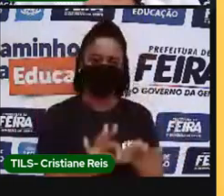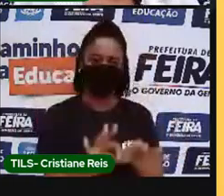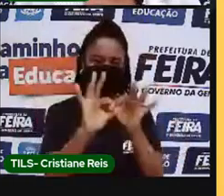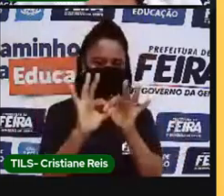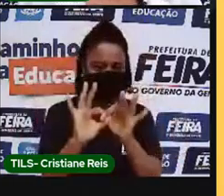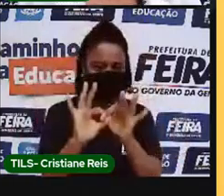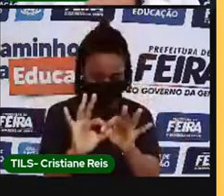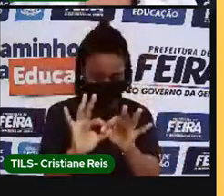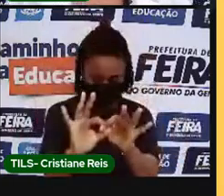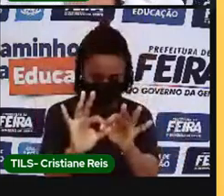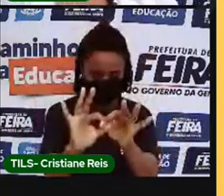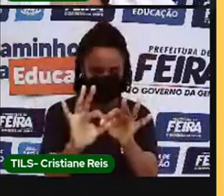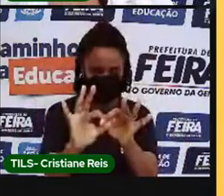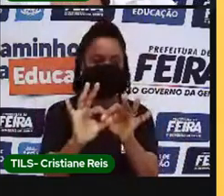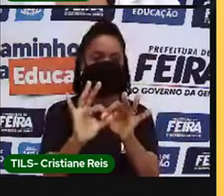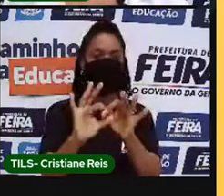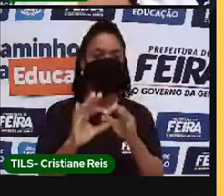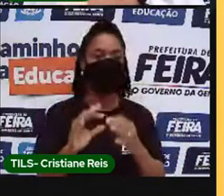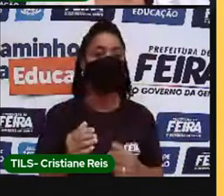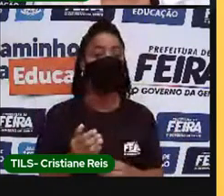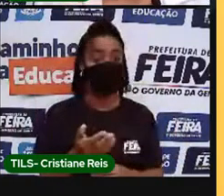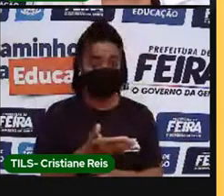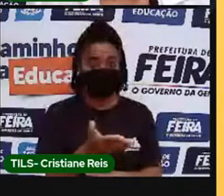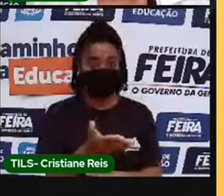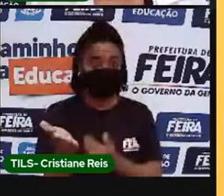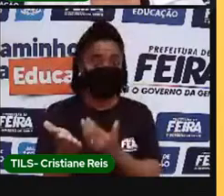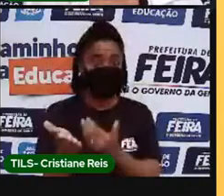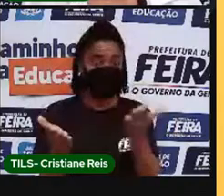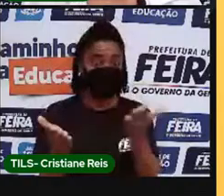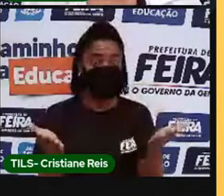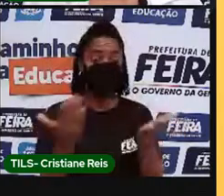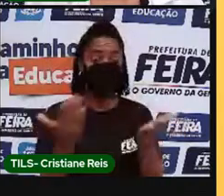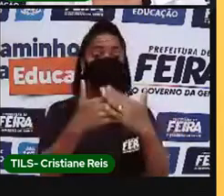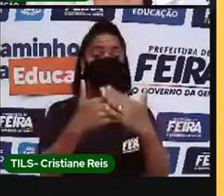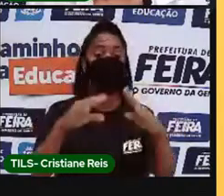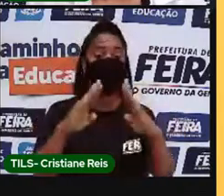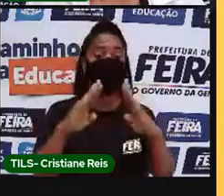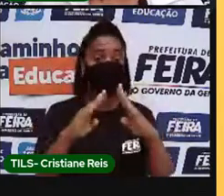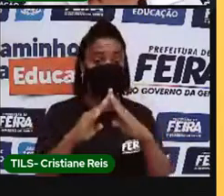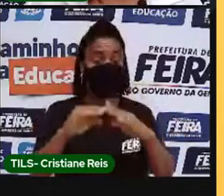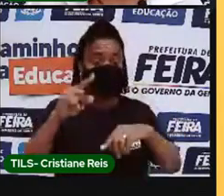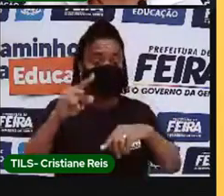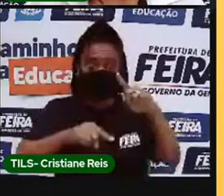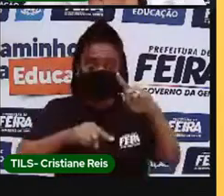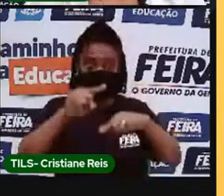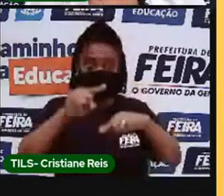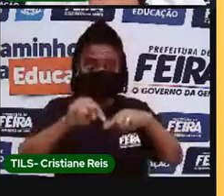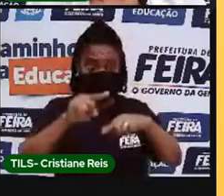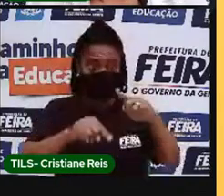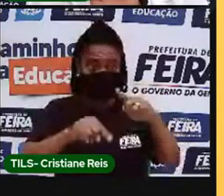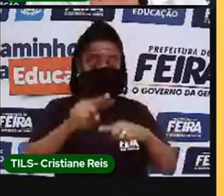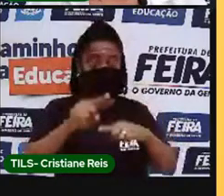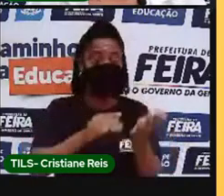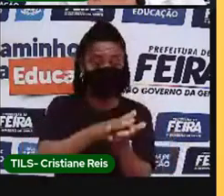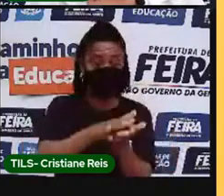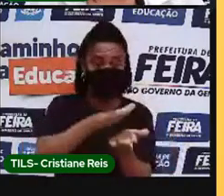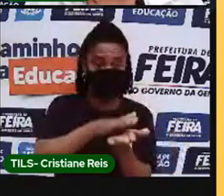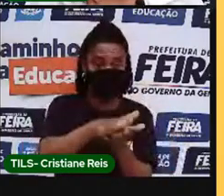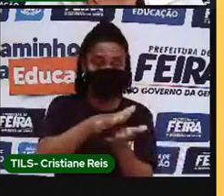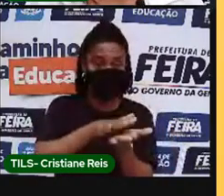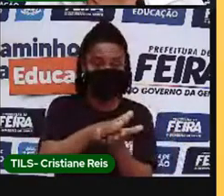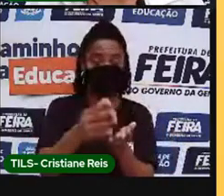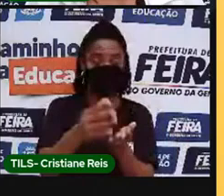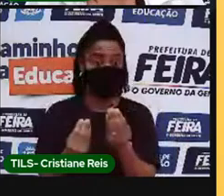Vocês, na escola onde estudam, irão receber um material impresso, e nesse material